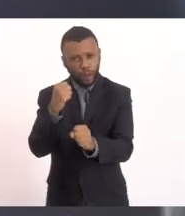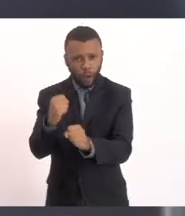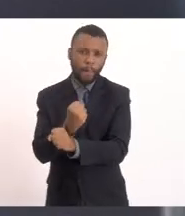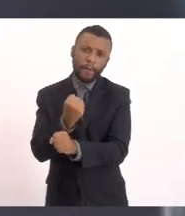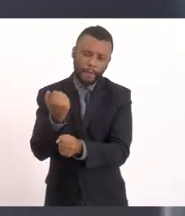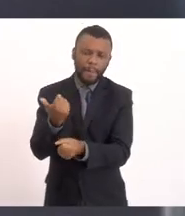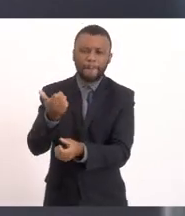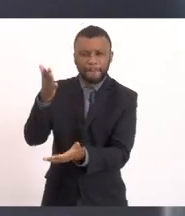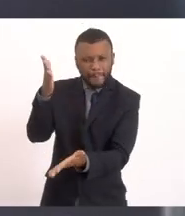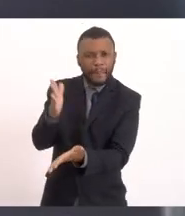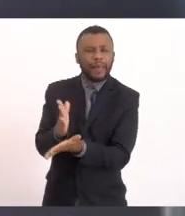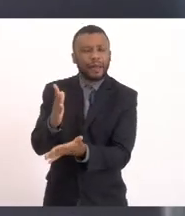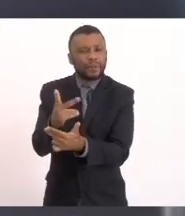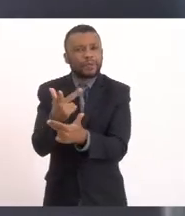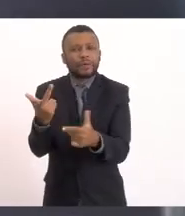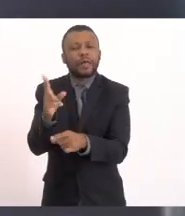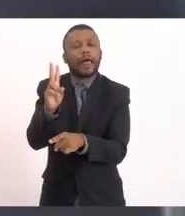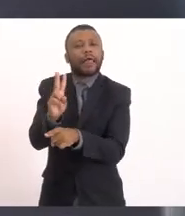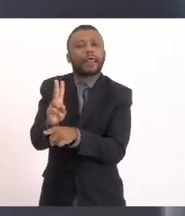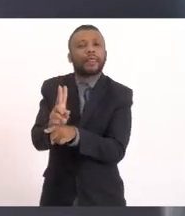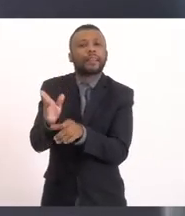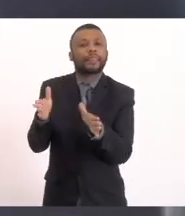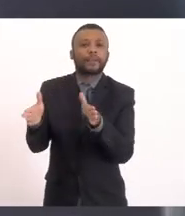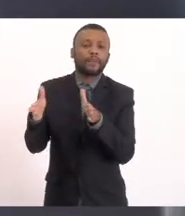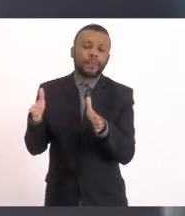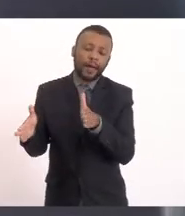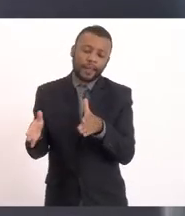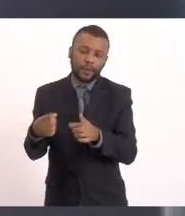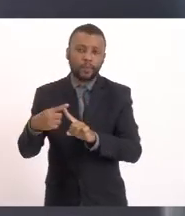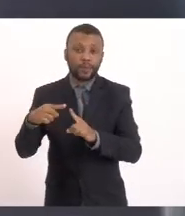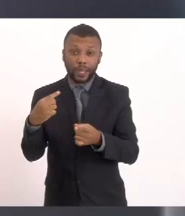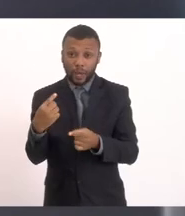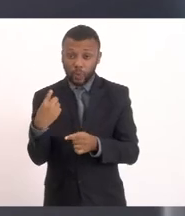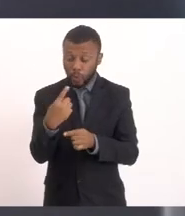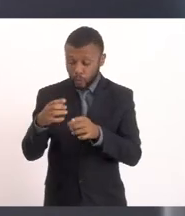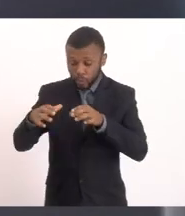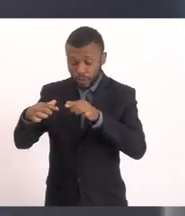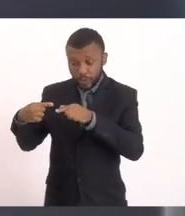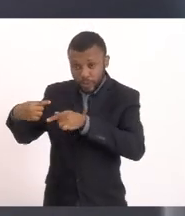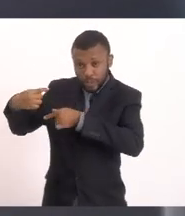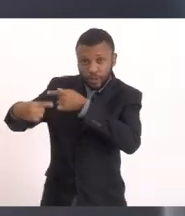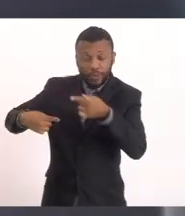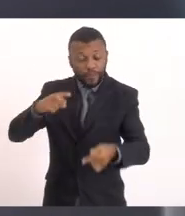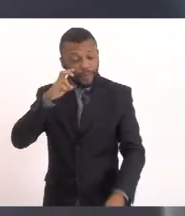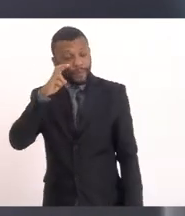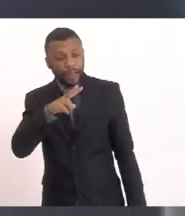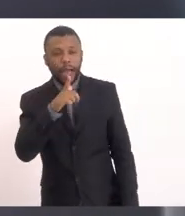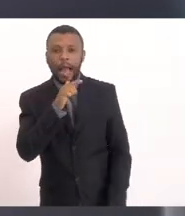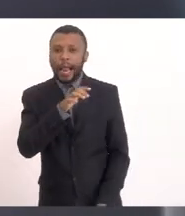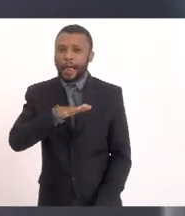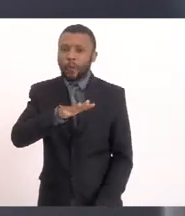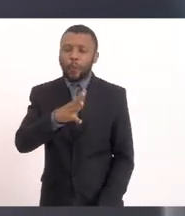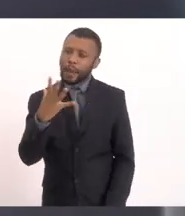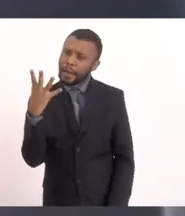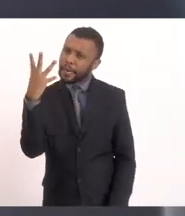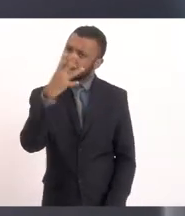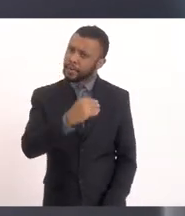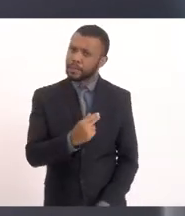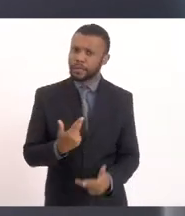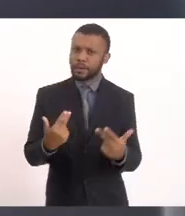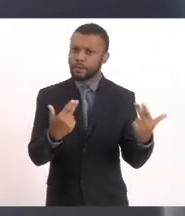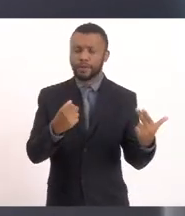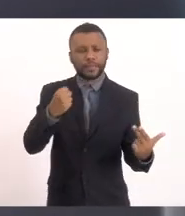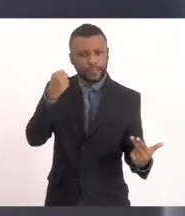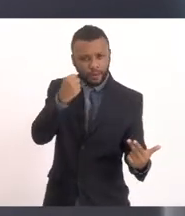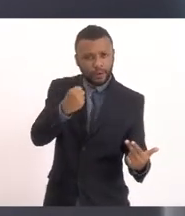paliativo Porque senão Nem a nossa geração Vai conseguir terminar A ver uma lagoa Dessa tão linda Como a lagoa de Saquarema Como também as